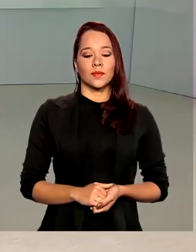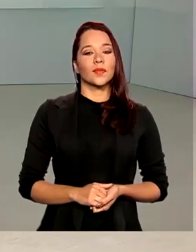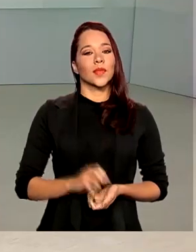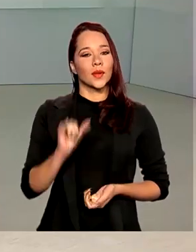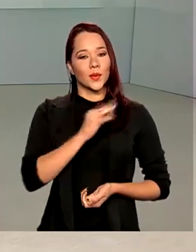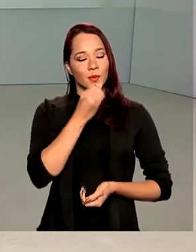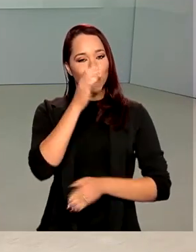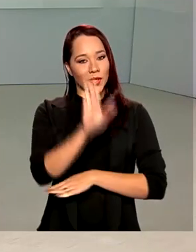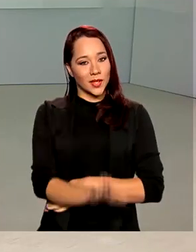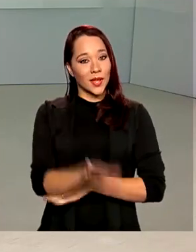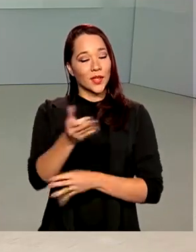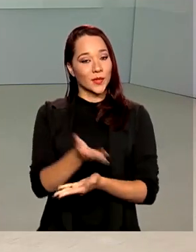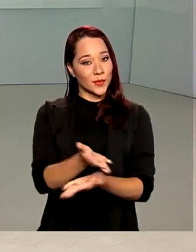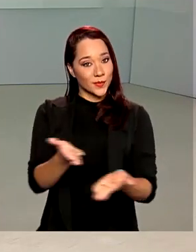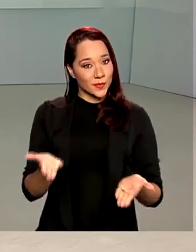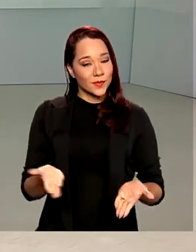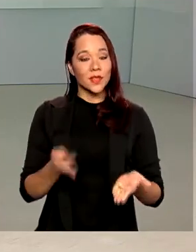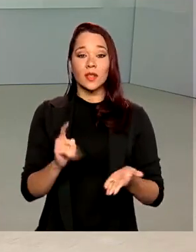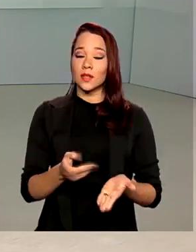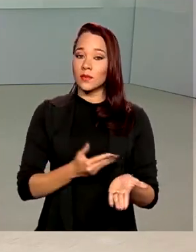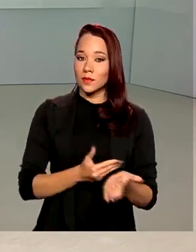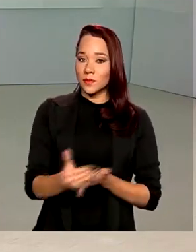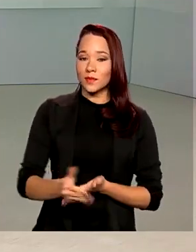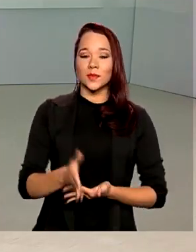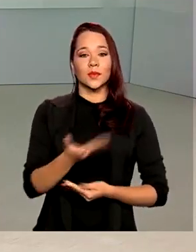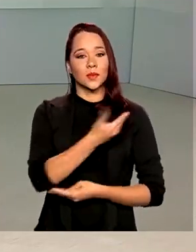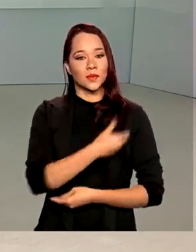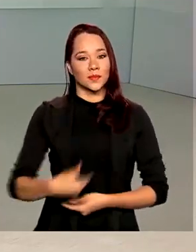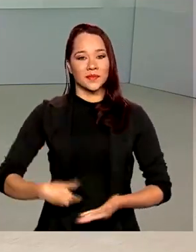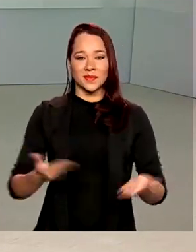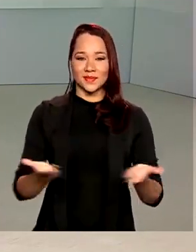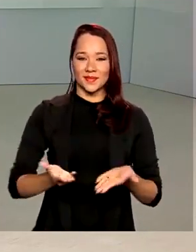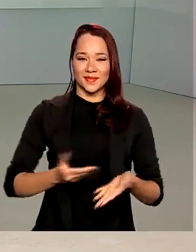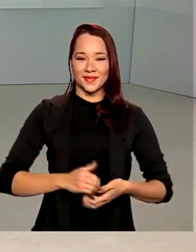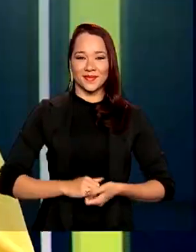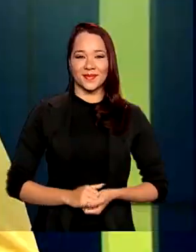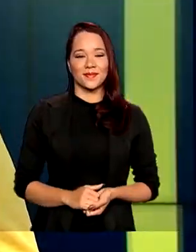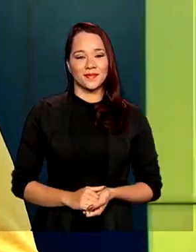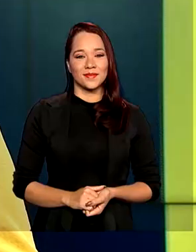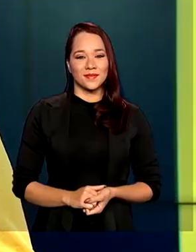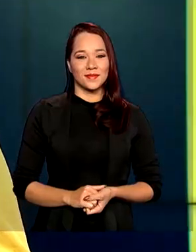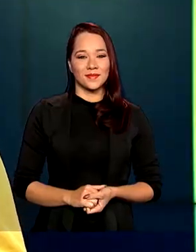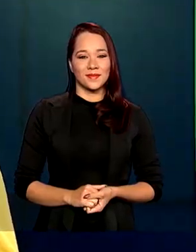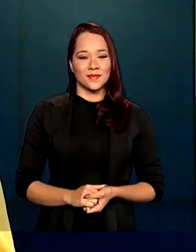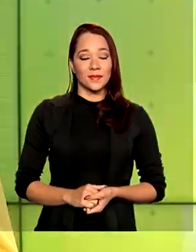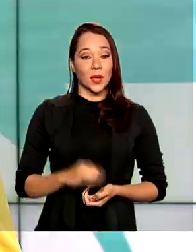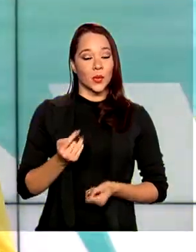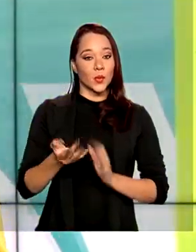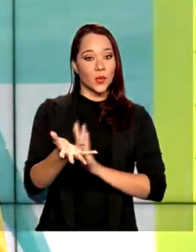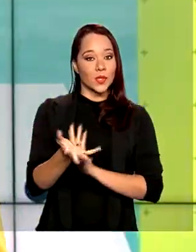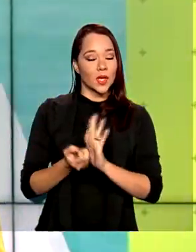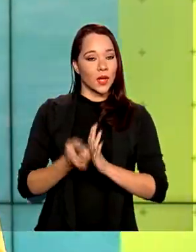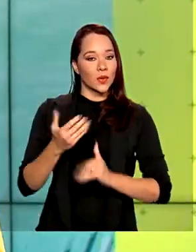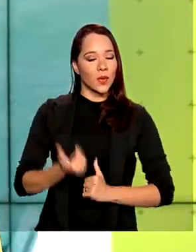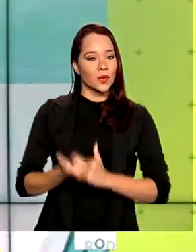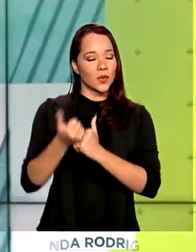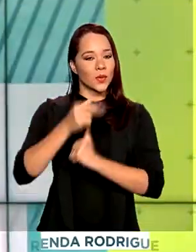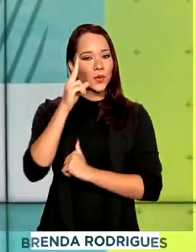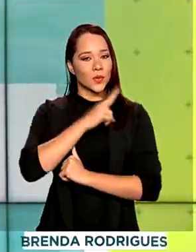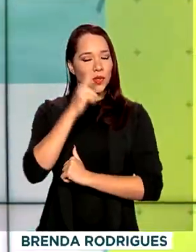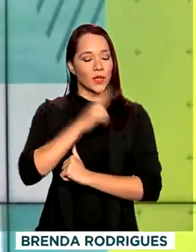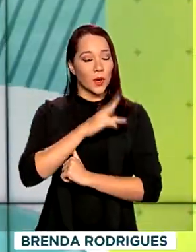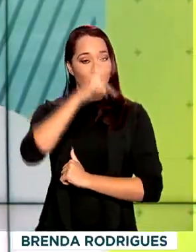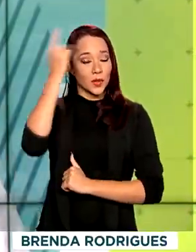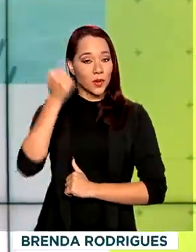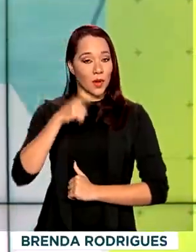Olá, boa tarde para vocês. Estamos de volta com mais uma edição do Governo Agora. O saque do auxílio emergencial para